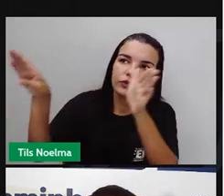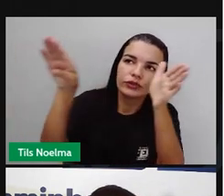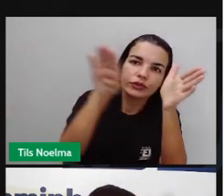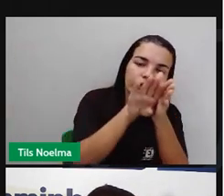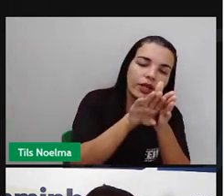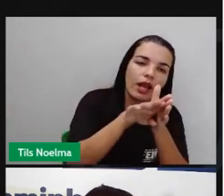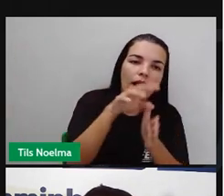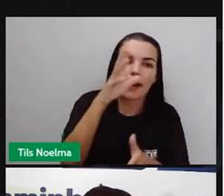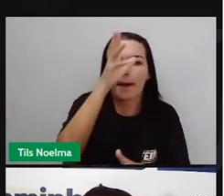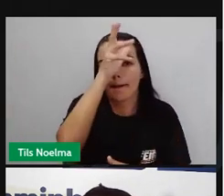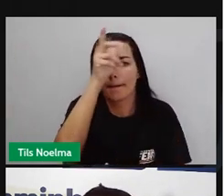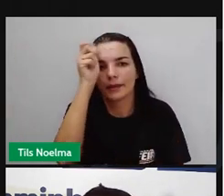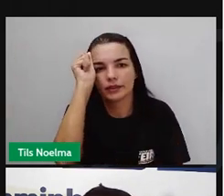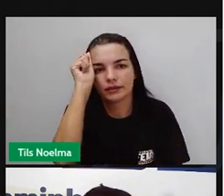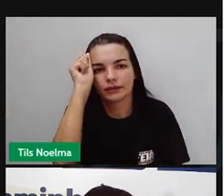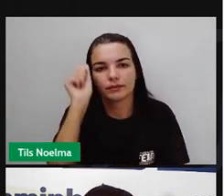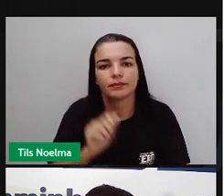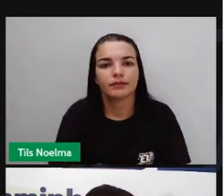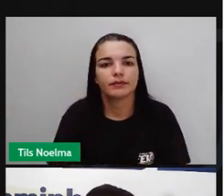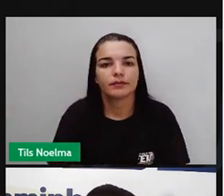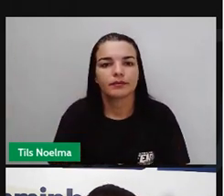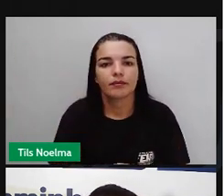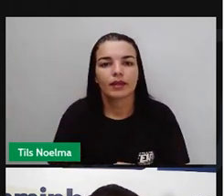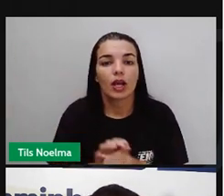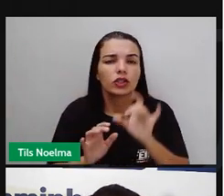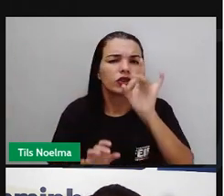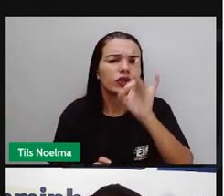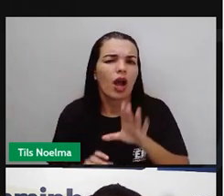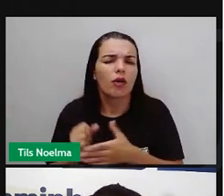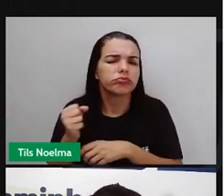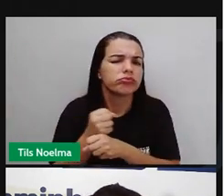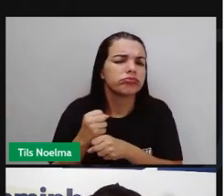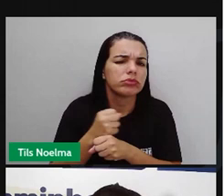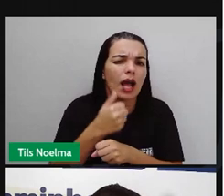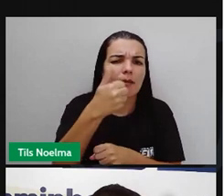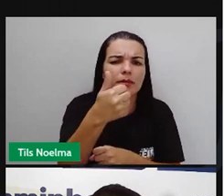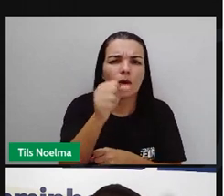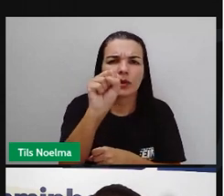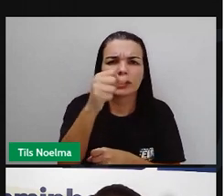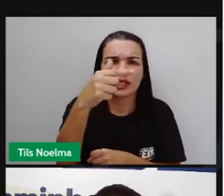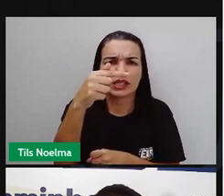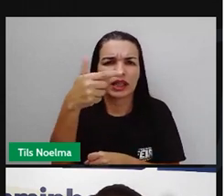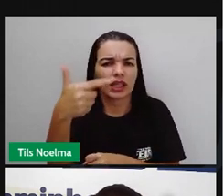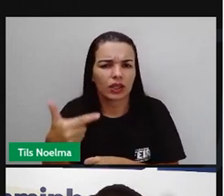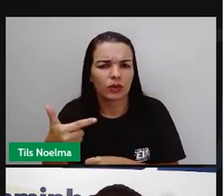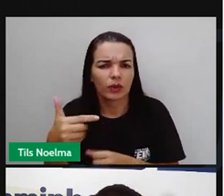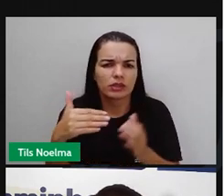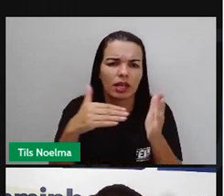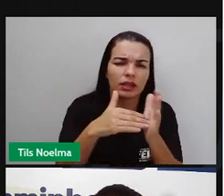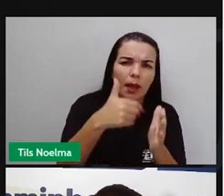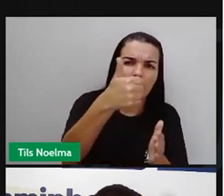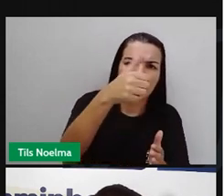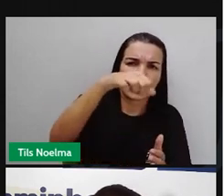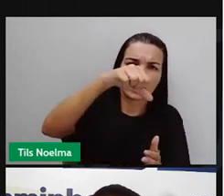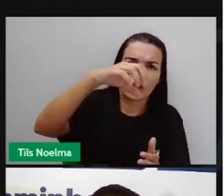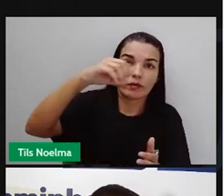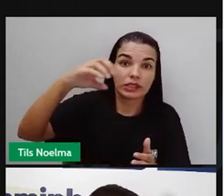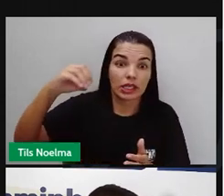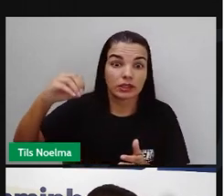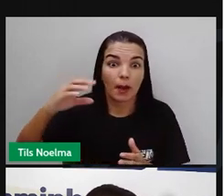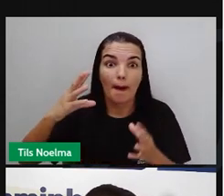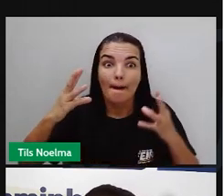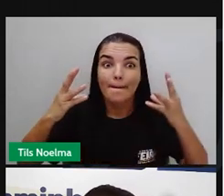Belém e Manaus somente entre os anos de 1872 e 1900 migraram